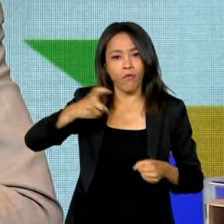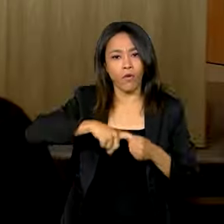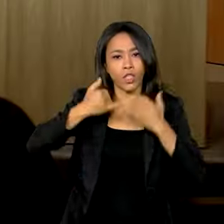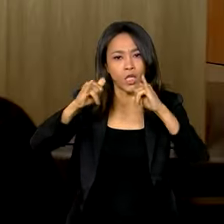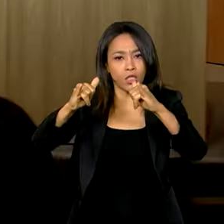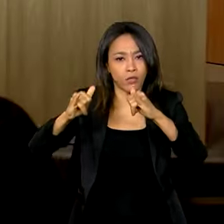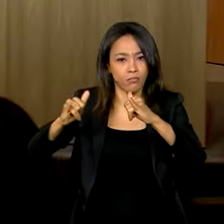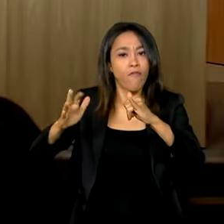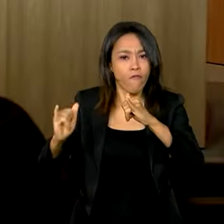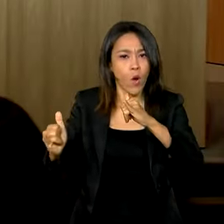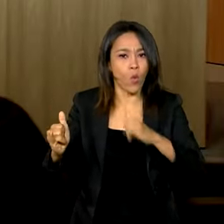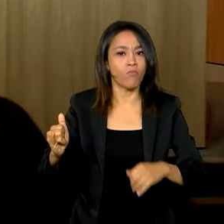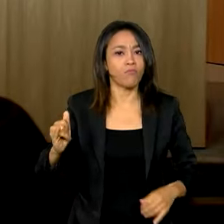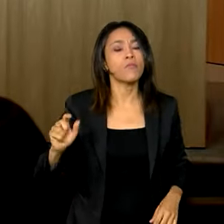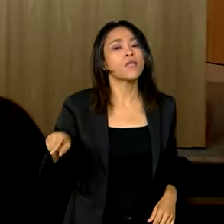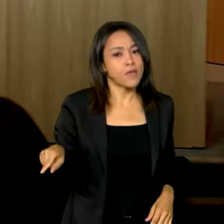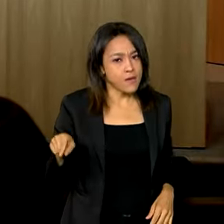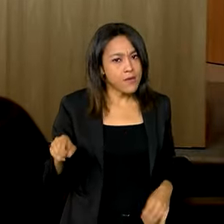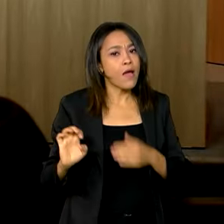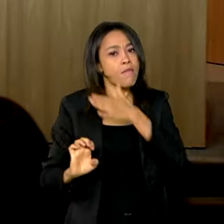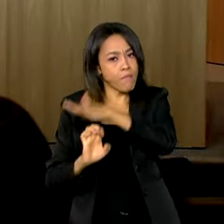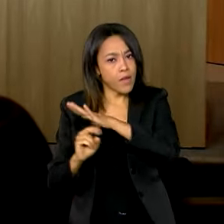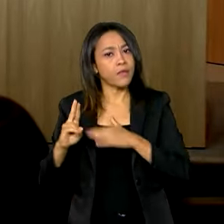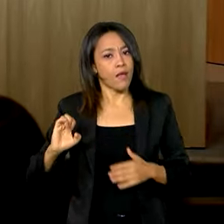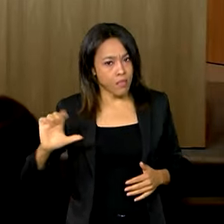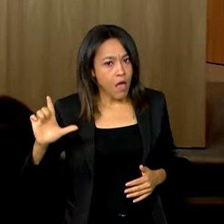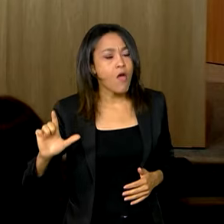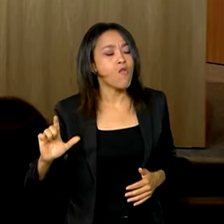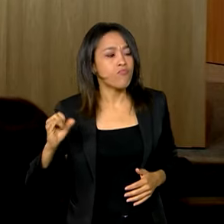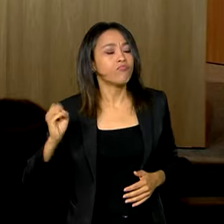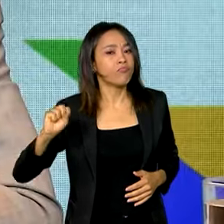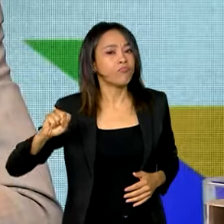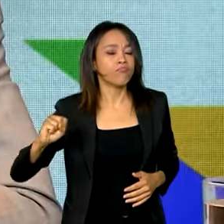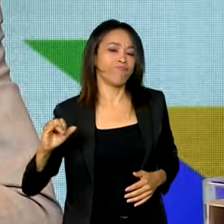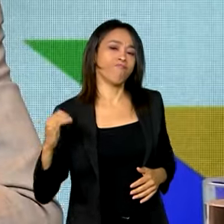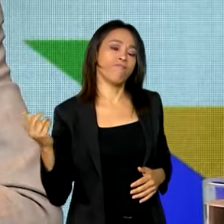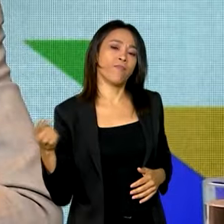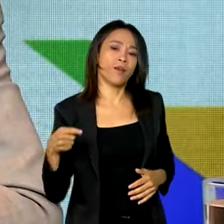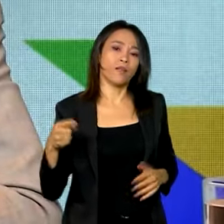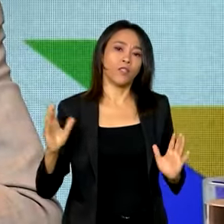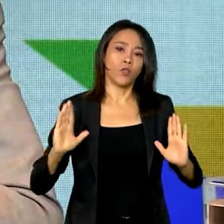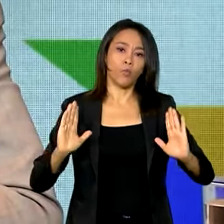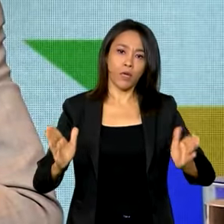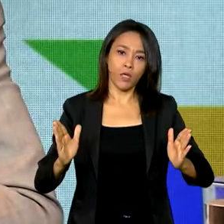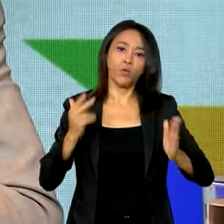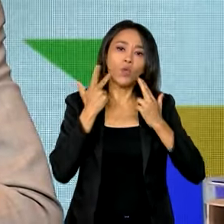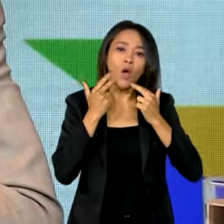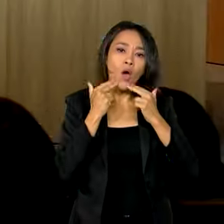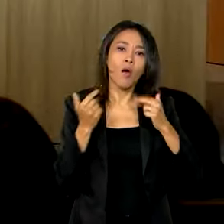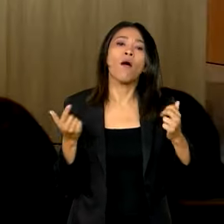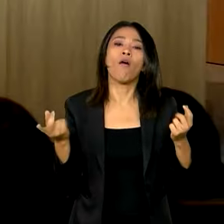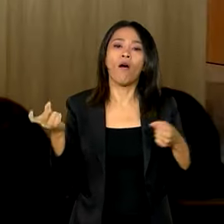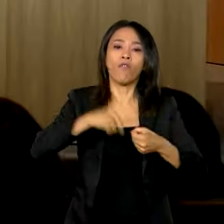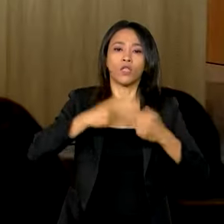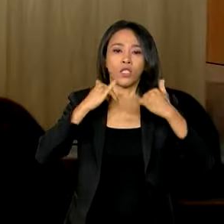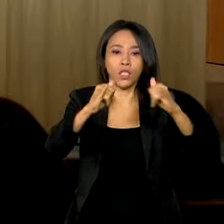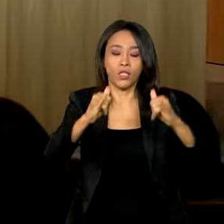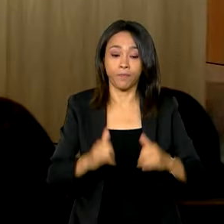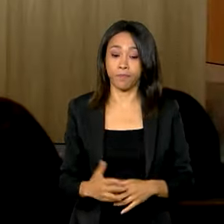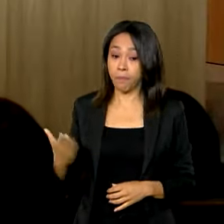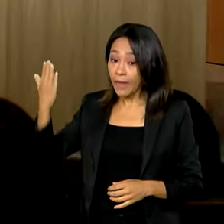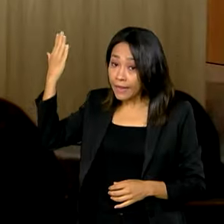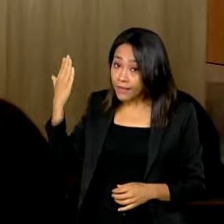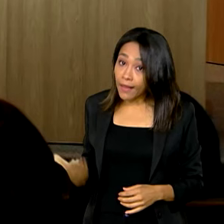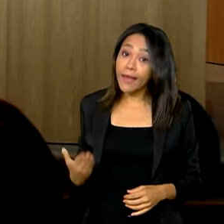E ela vai entregar a energia restabelecida dentro dos índices de normalidade de São Paulo. Na coletiva de